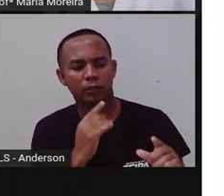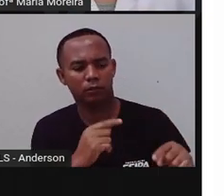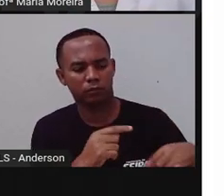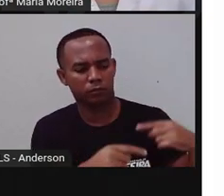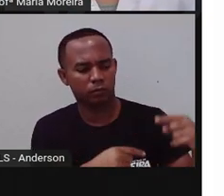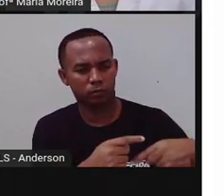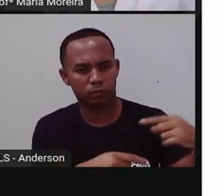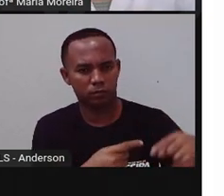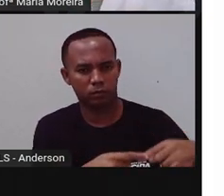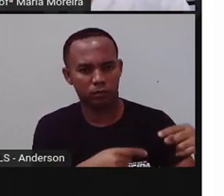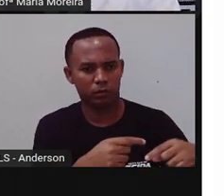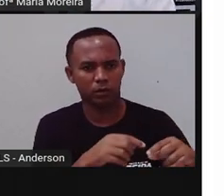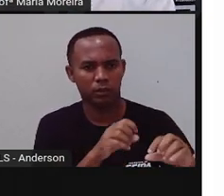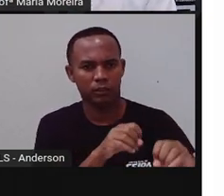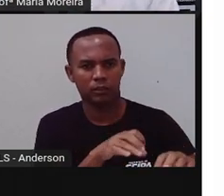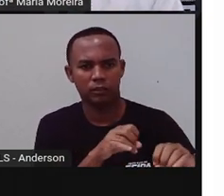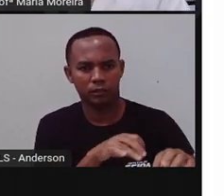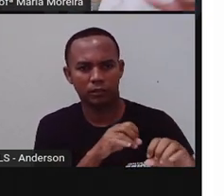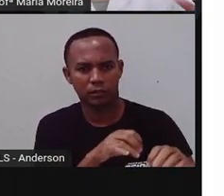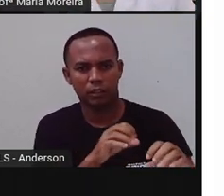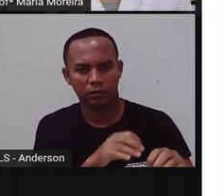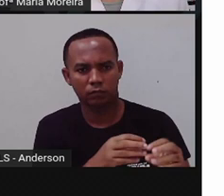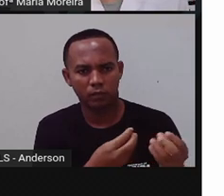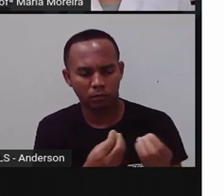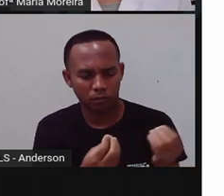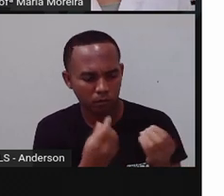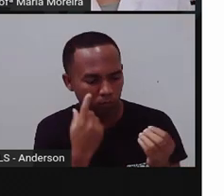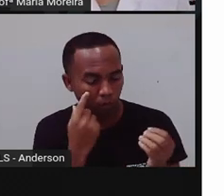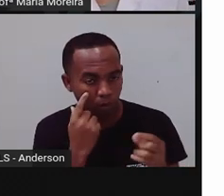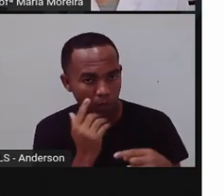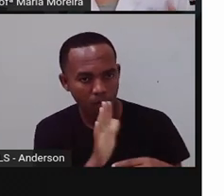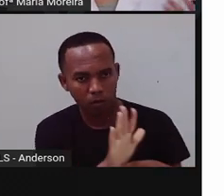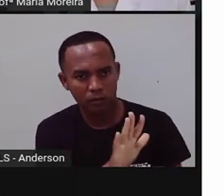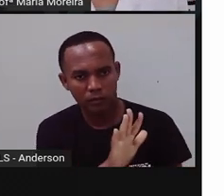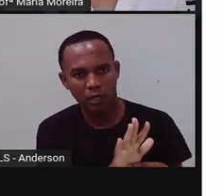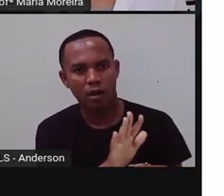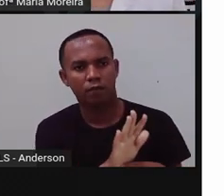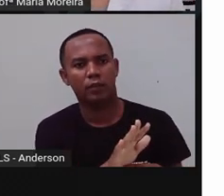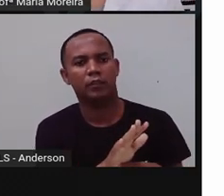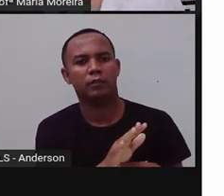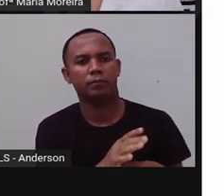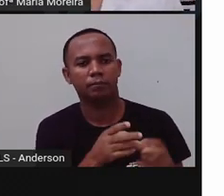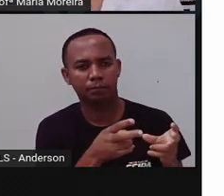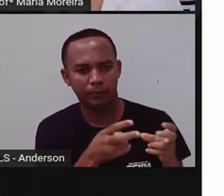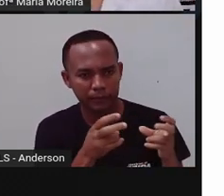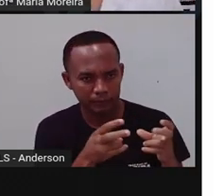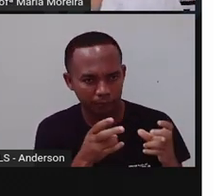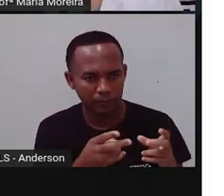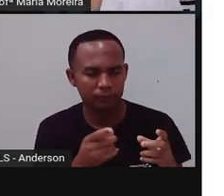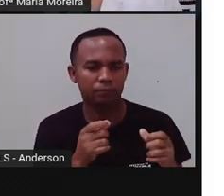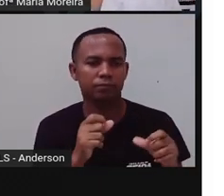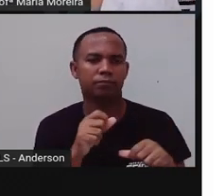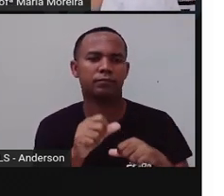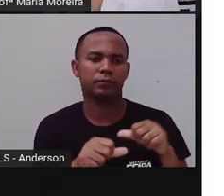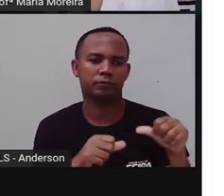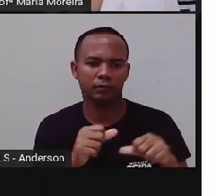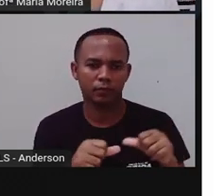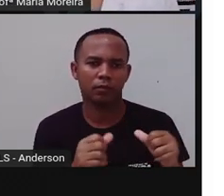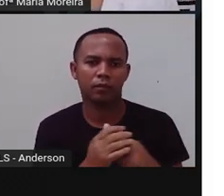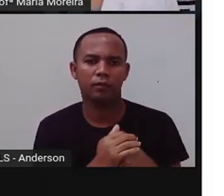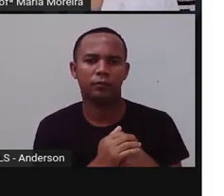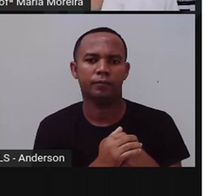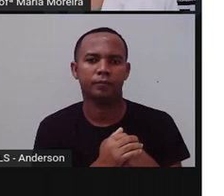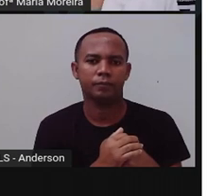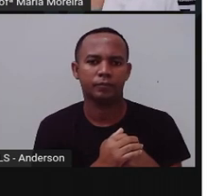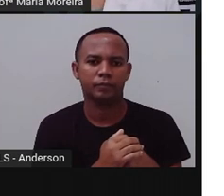o outro. Porque você pegava a criança e levava com você para o trabalho, para que ela te observasse trabalhar. Porque não existia